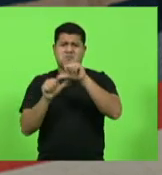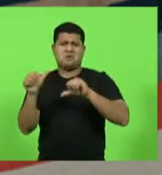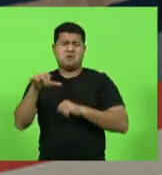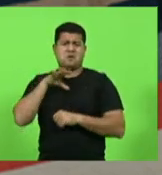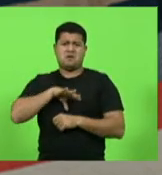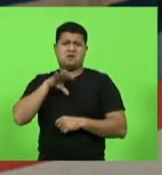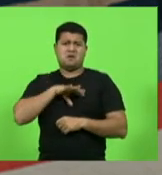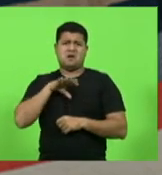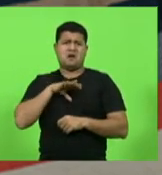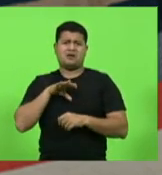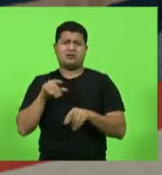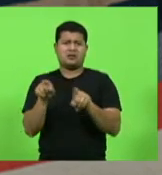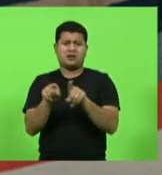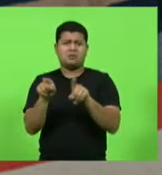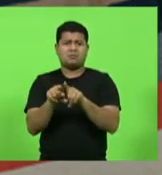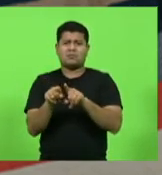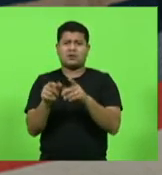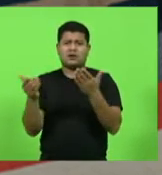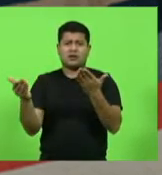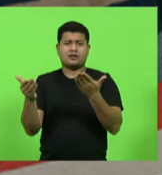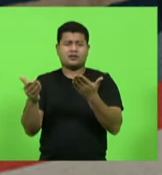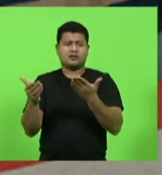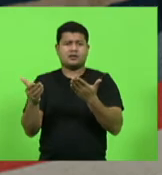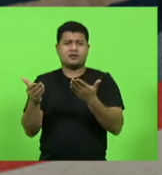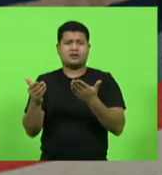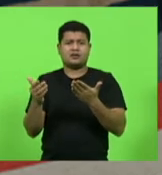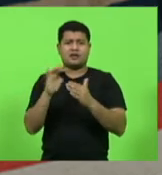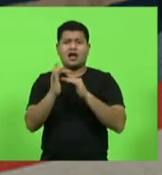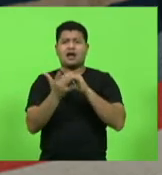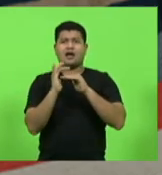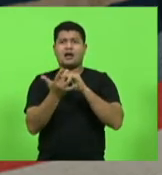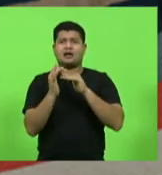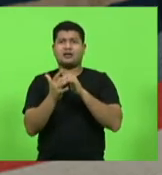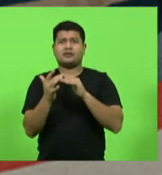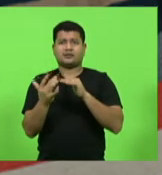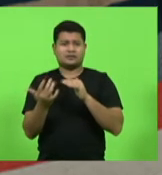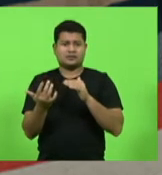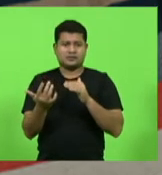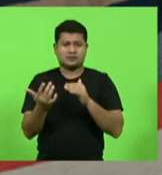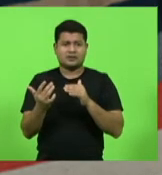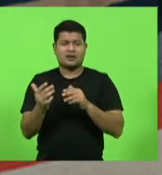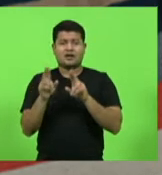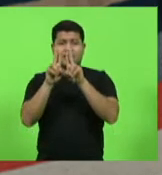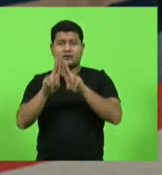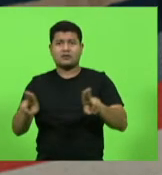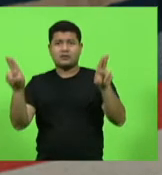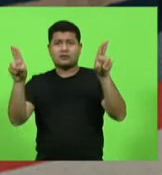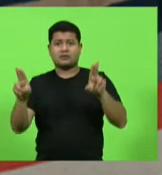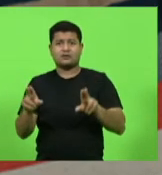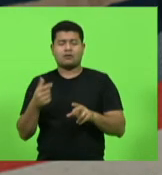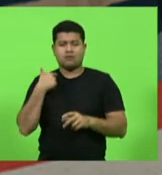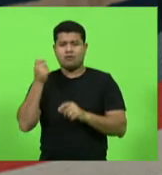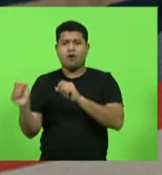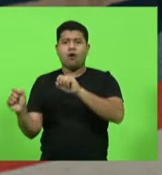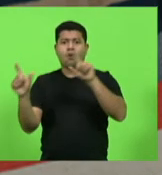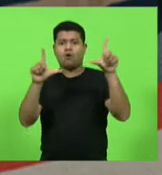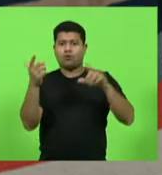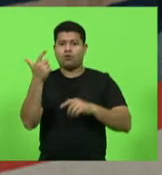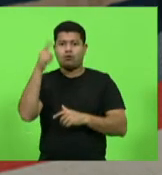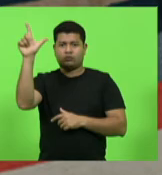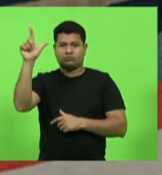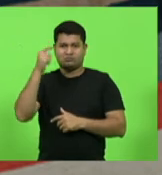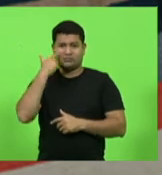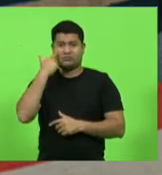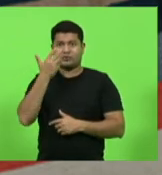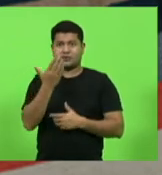nas páginas oficiais das instituições públicas. Pode passar mais um. E olha, isso vem acontecendo já há algum tempo. Aí vocês